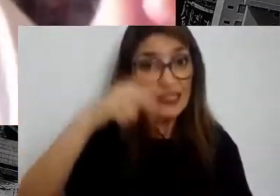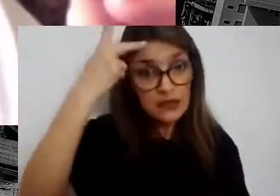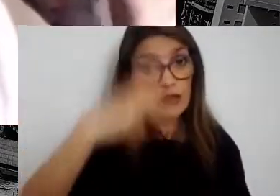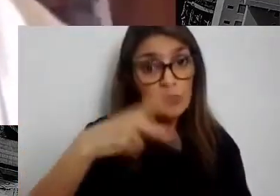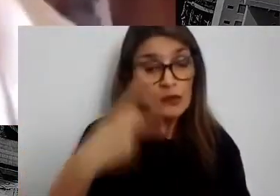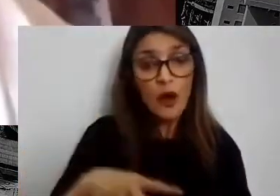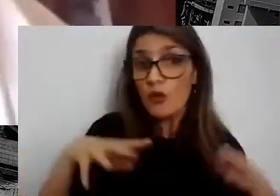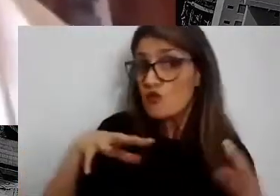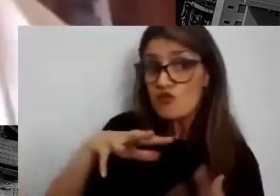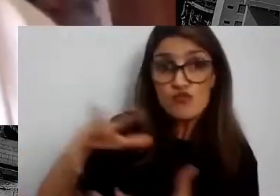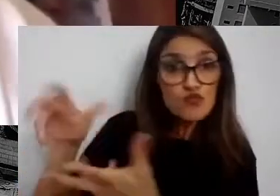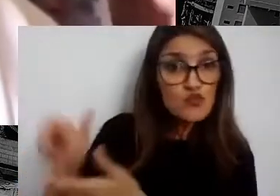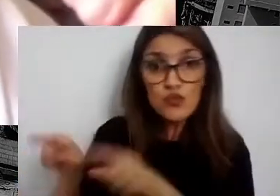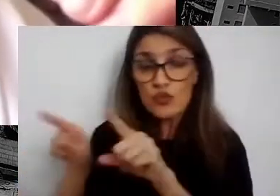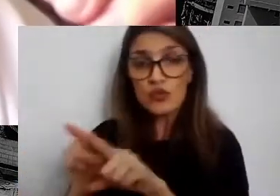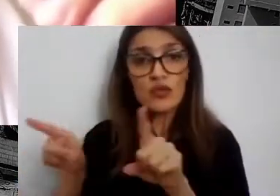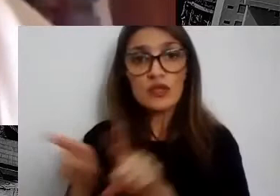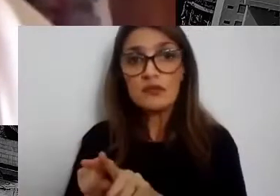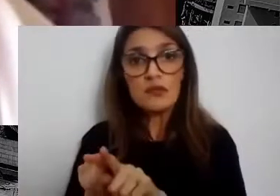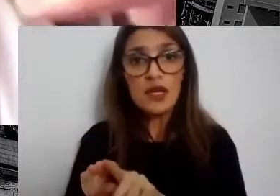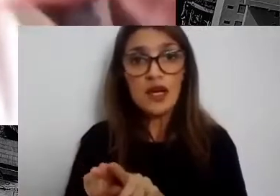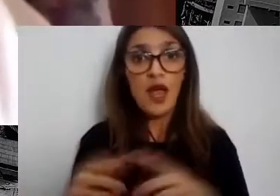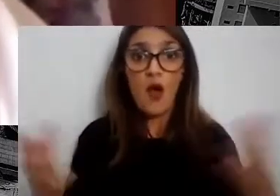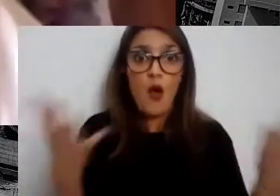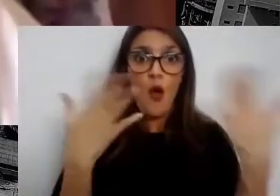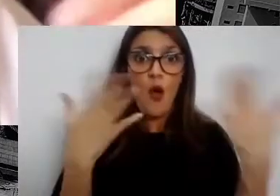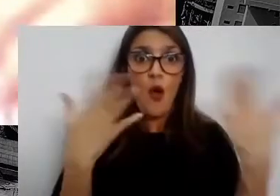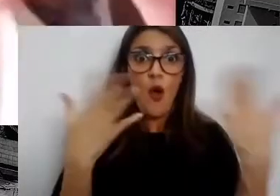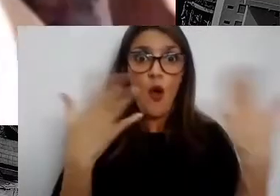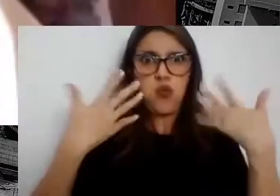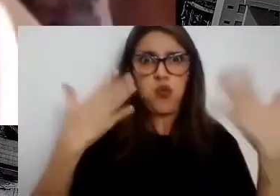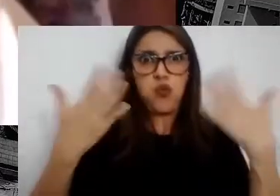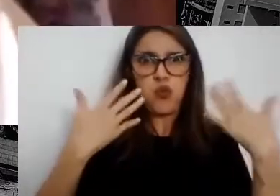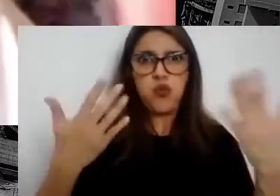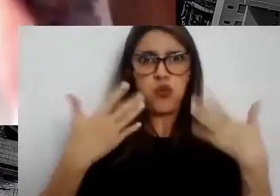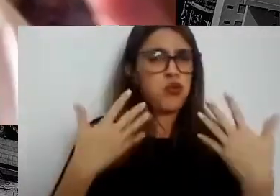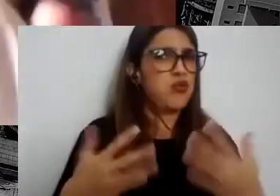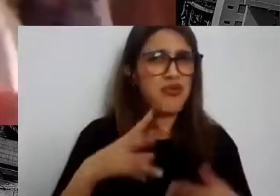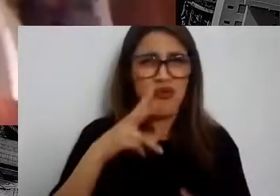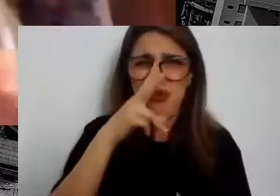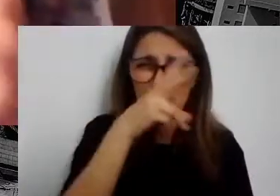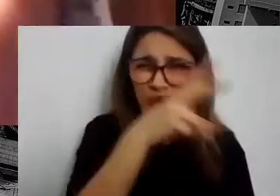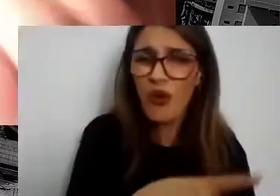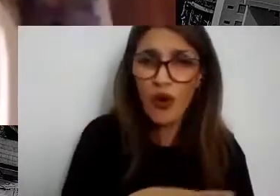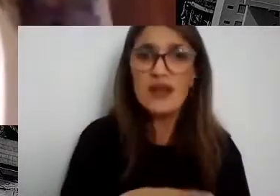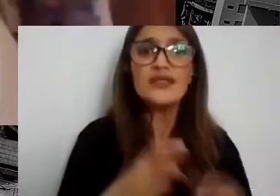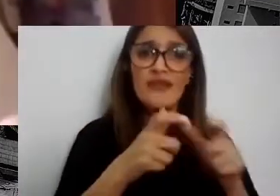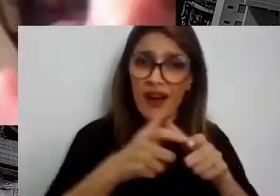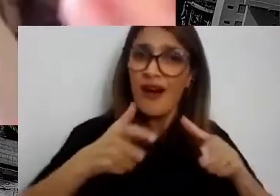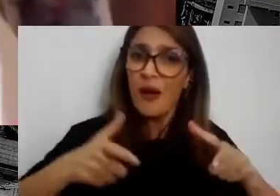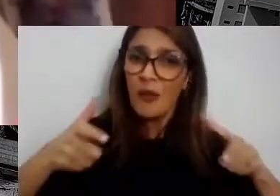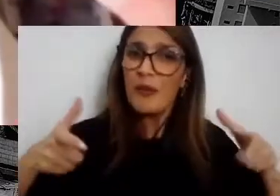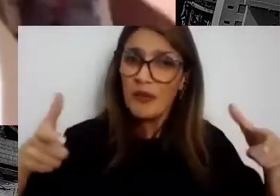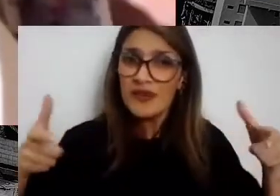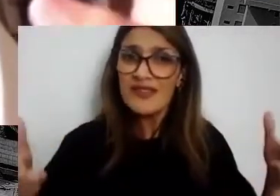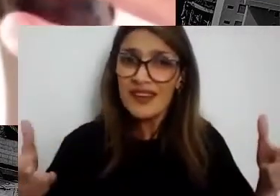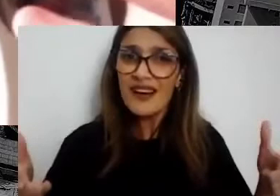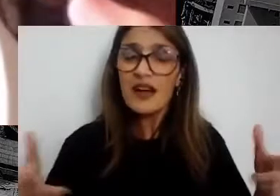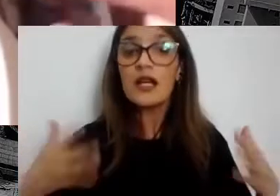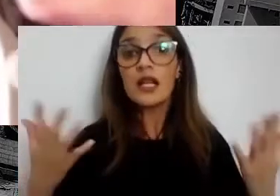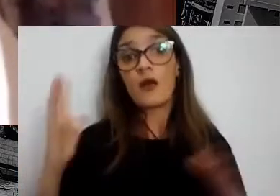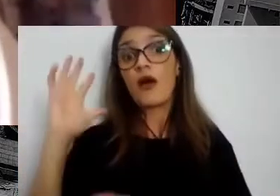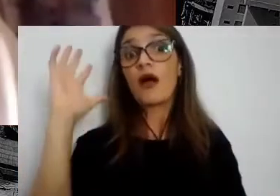ao mesmo tempo extremos climáticos fantásticos e que devem aumentar. Então, as soluções de natureza, a